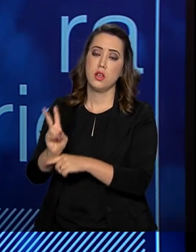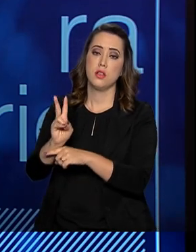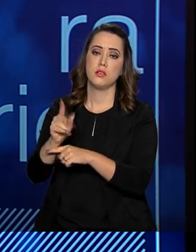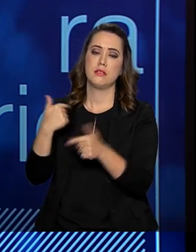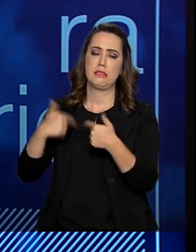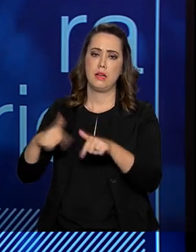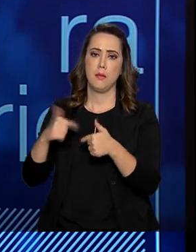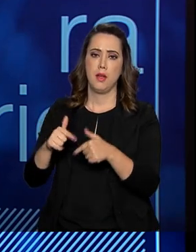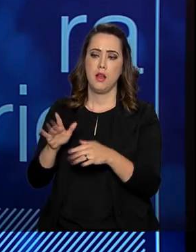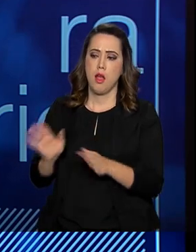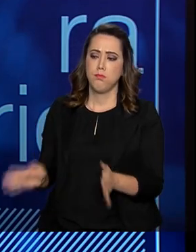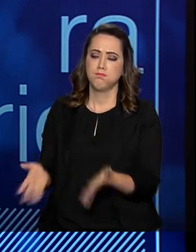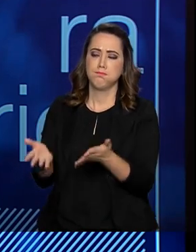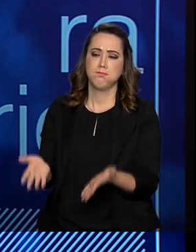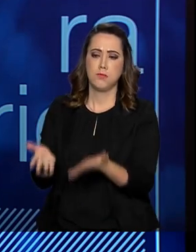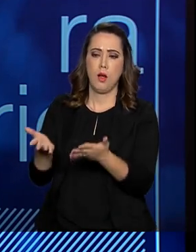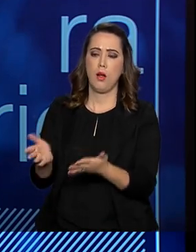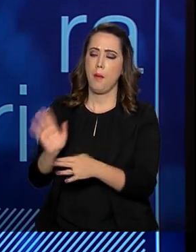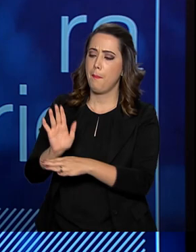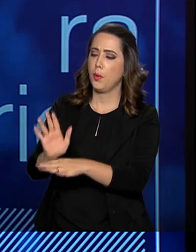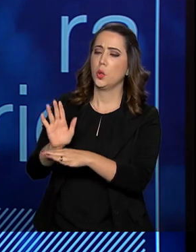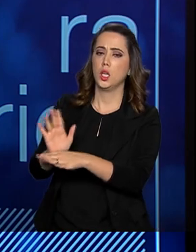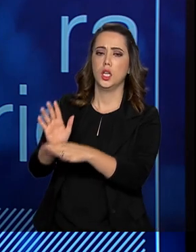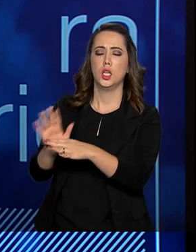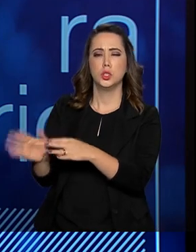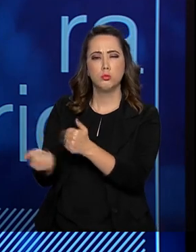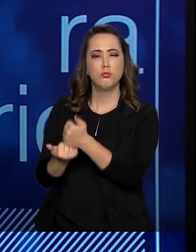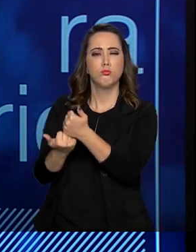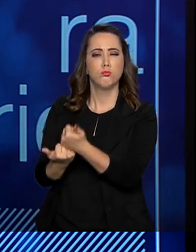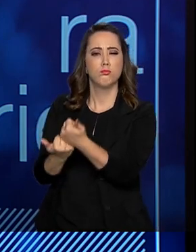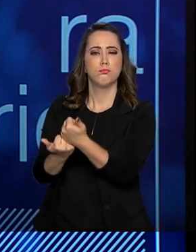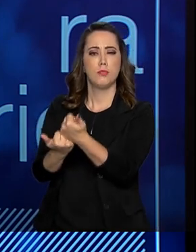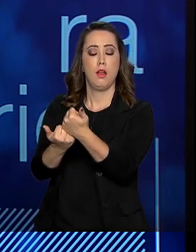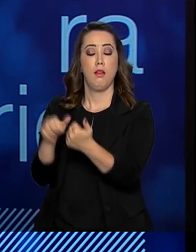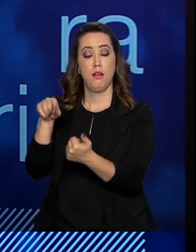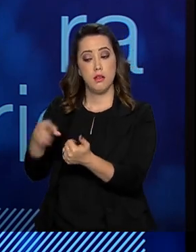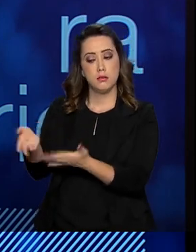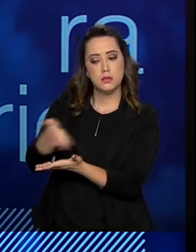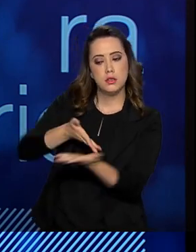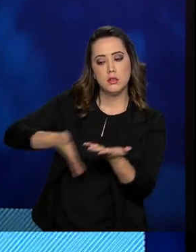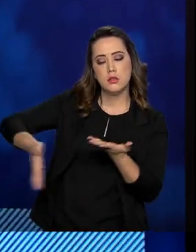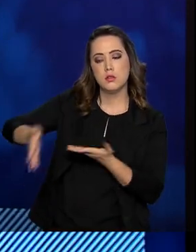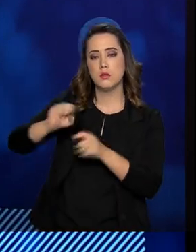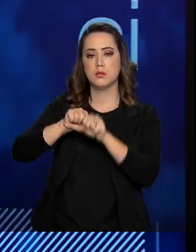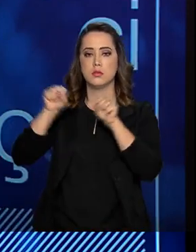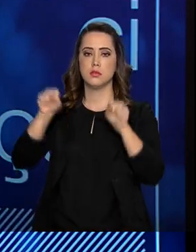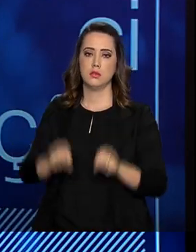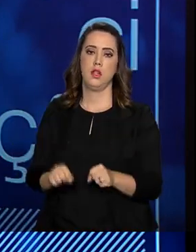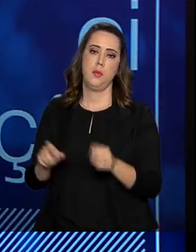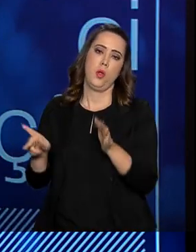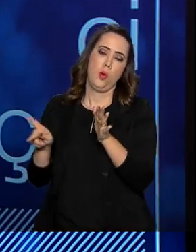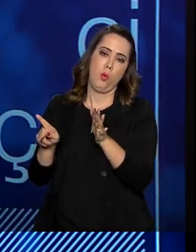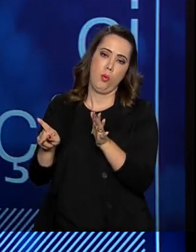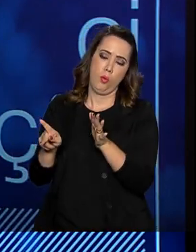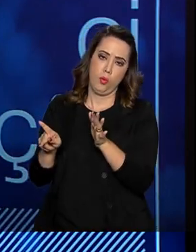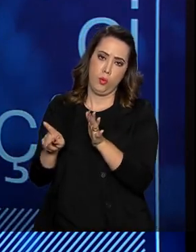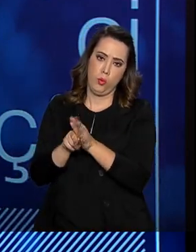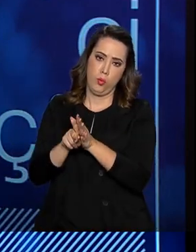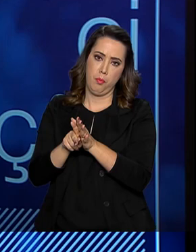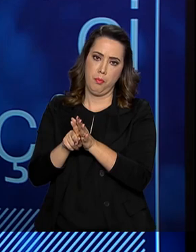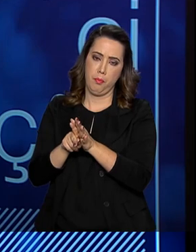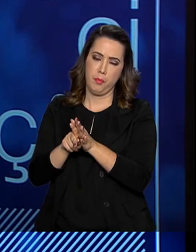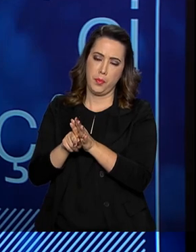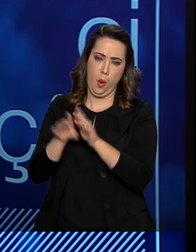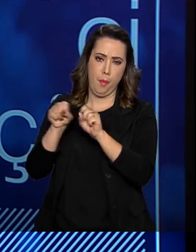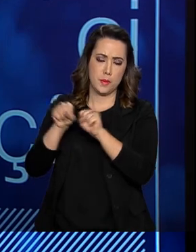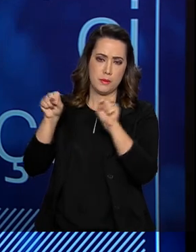atua apoiando e retroalimentando o sistema com informações que o próprio sistema elabora, que o